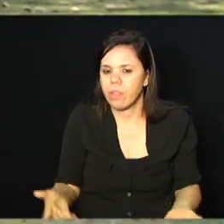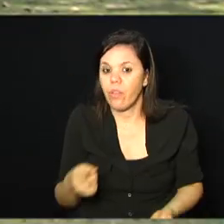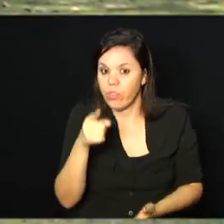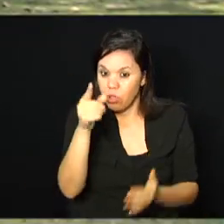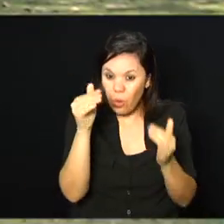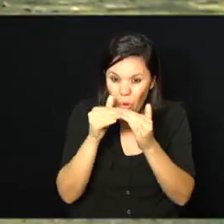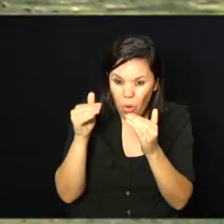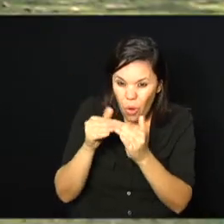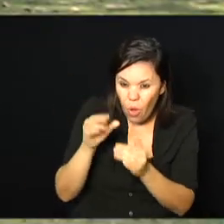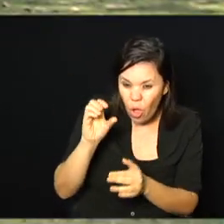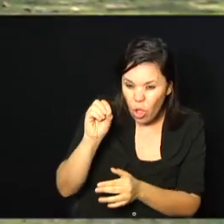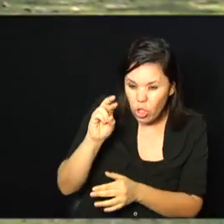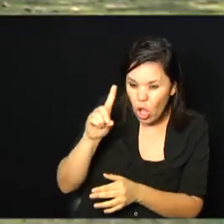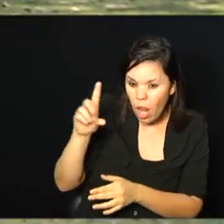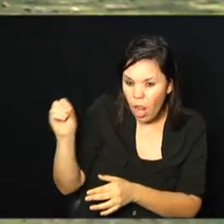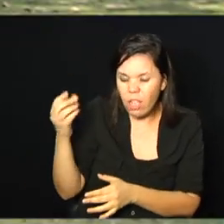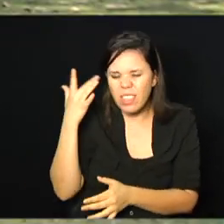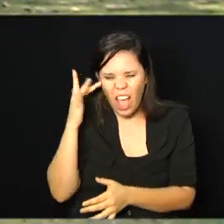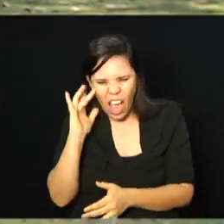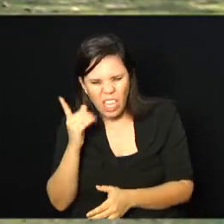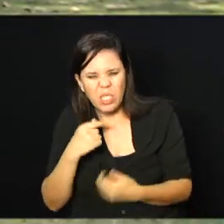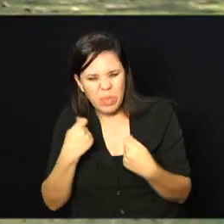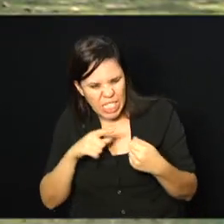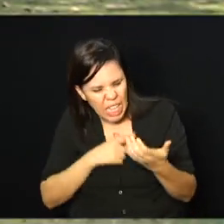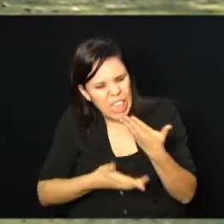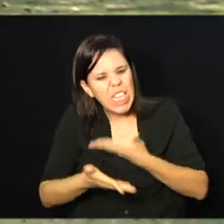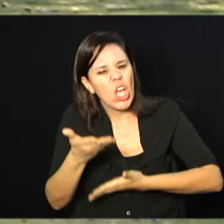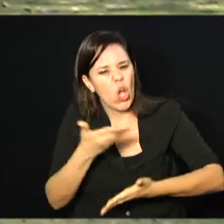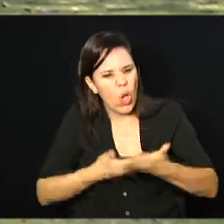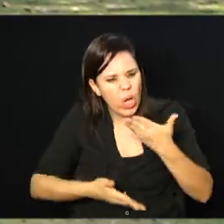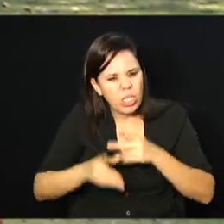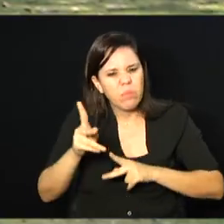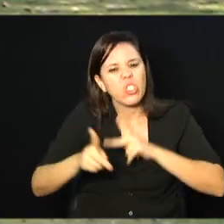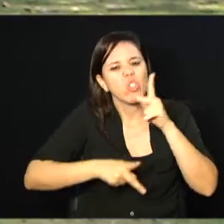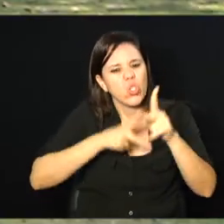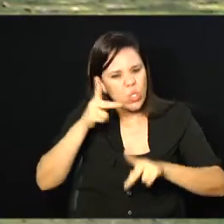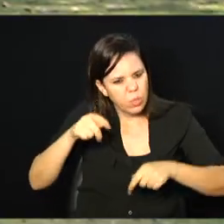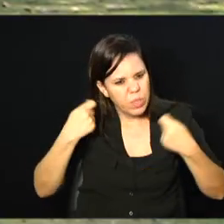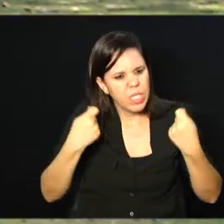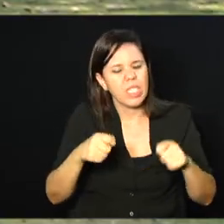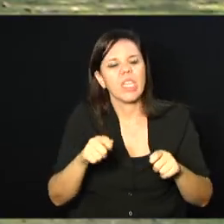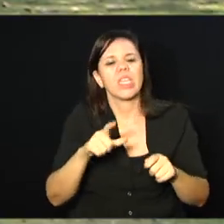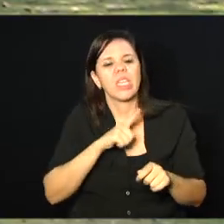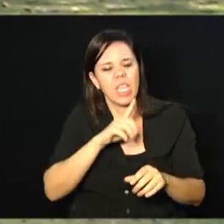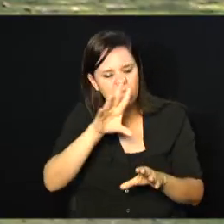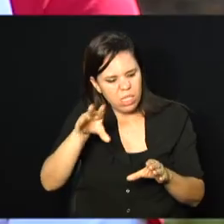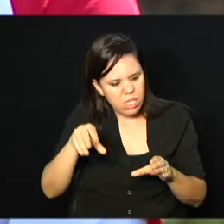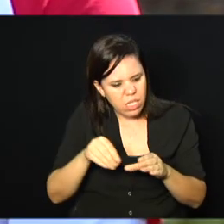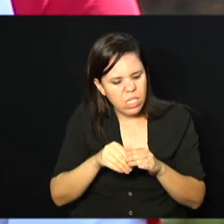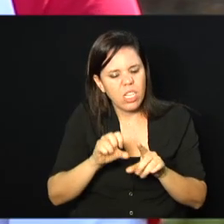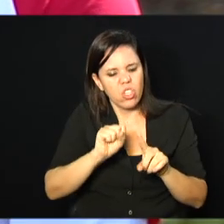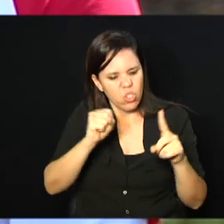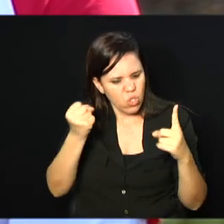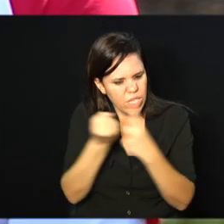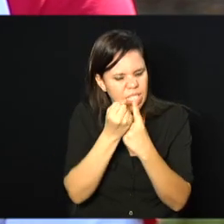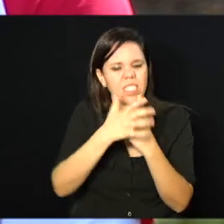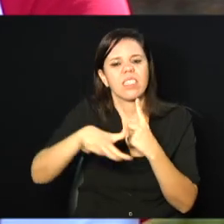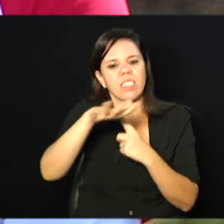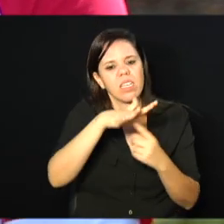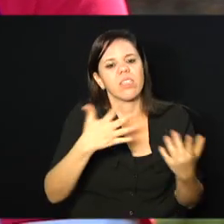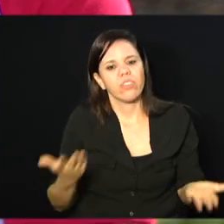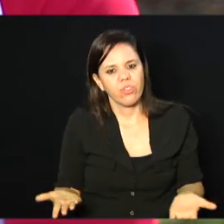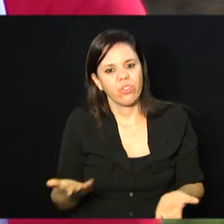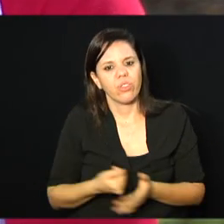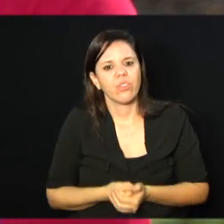Você acha que tem que ter esse convívio, né? As pessoas têm que estar inseridas mesmo na sociedade? É